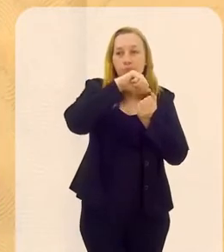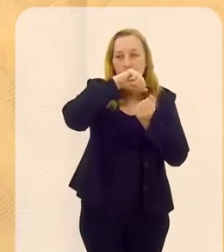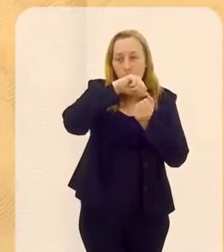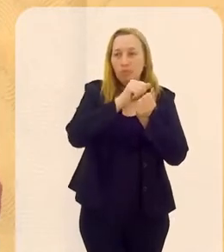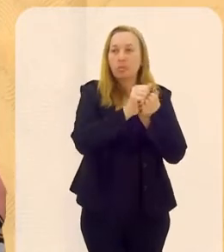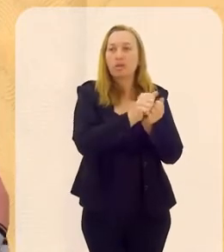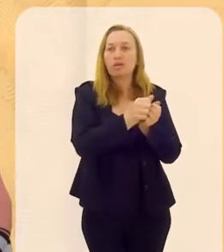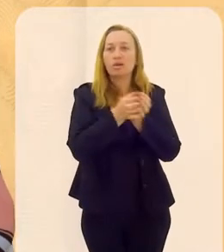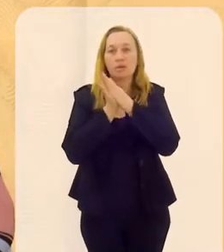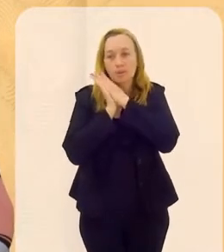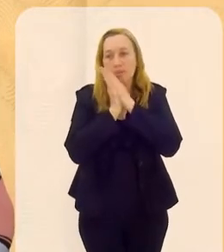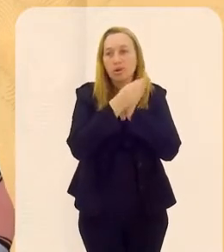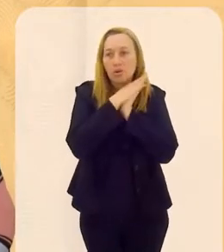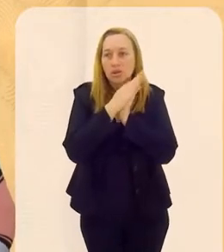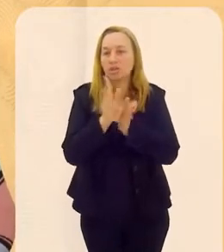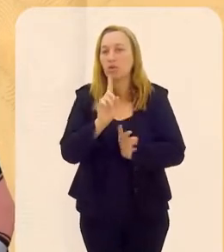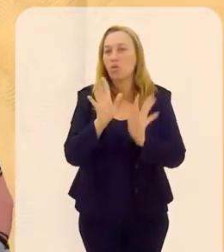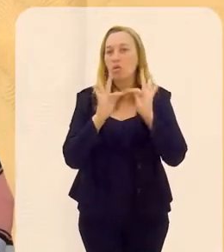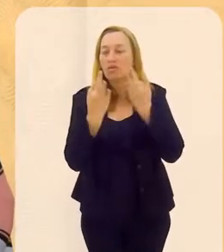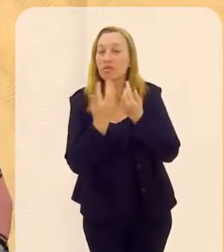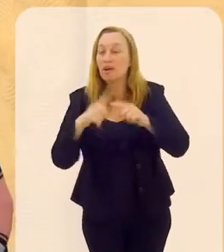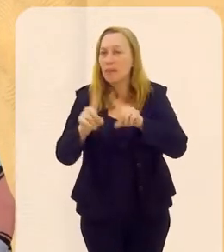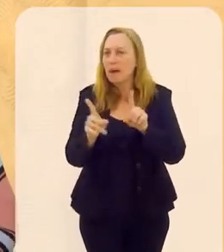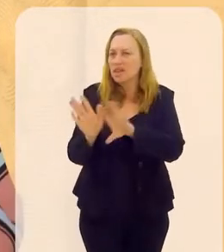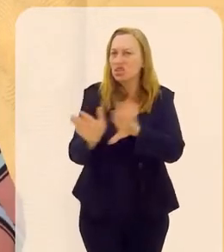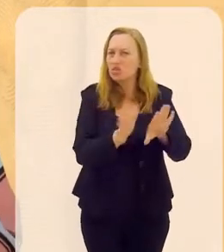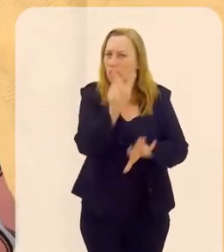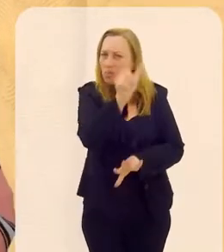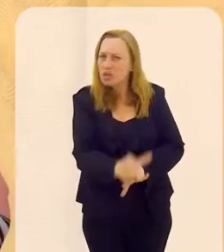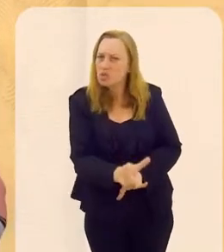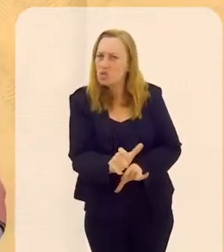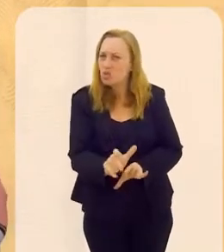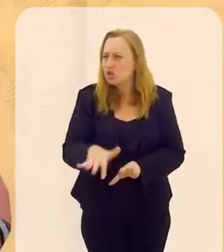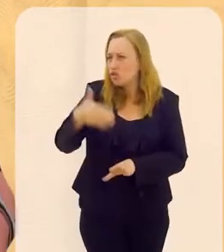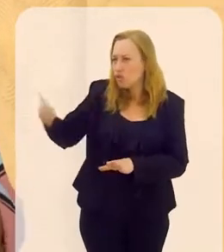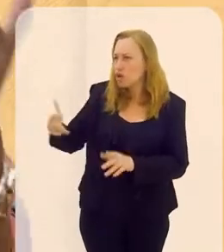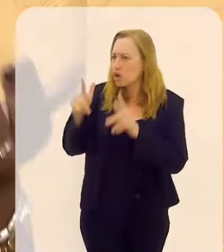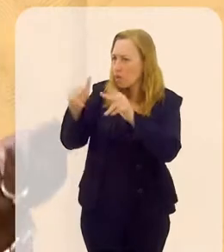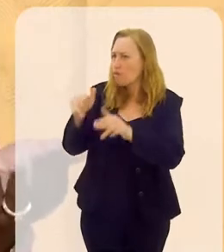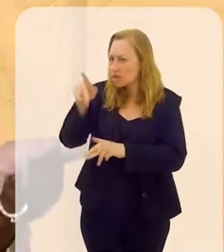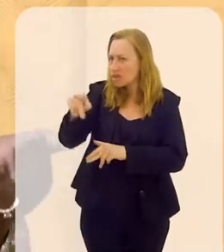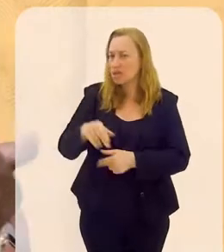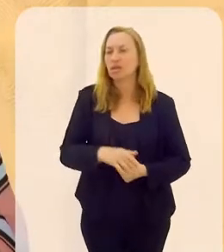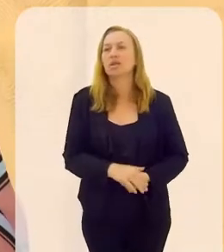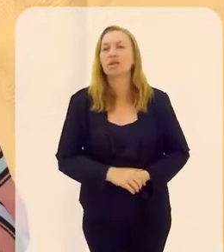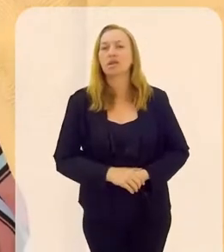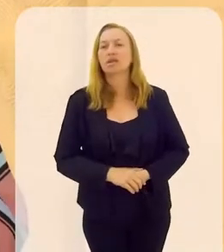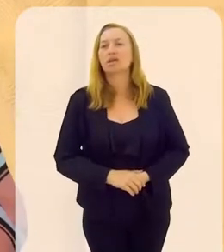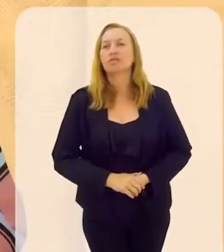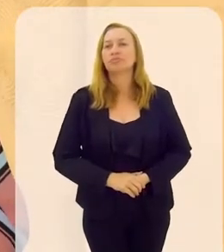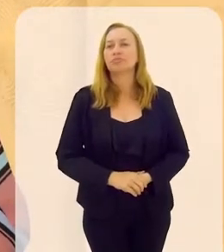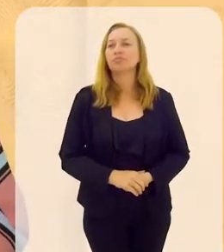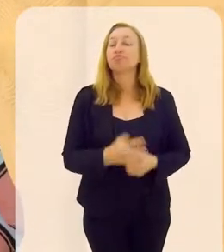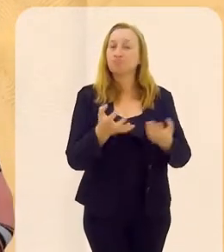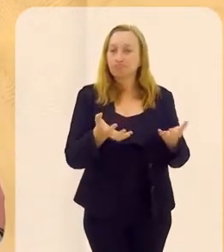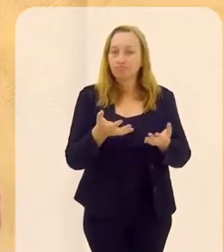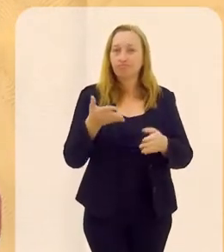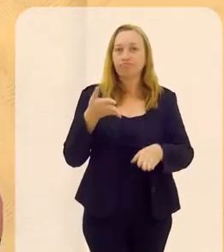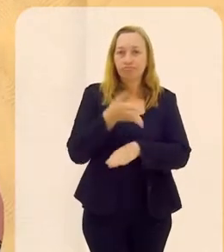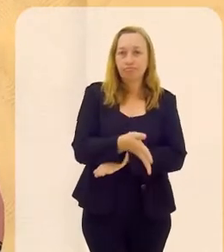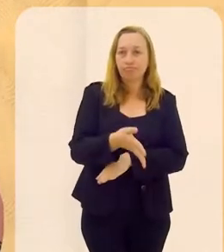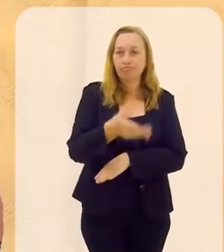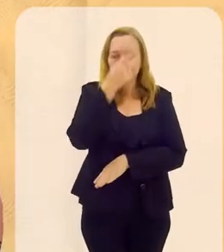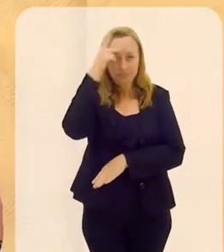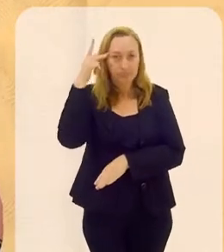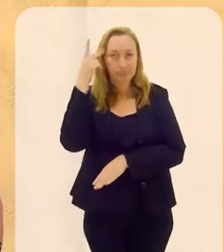matrizes africanas, porque aí ela já sabe o todo proceder. De uma pessoa de fora, assim como você foi, a pessoa quer